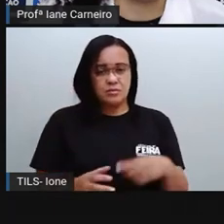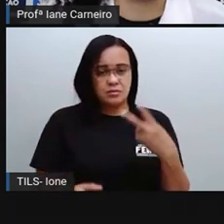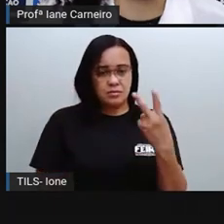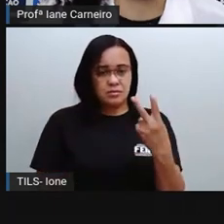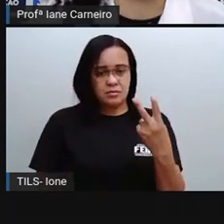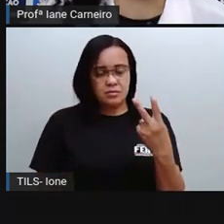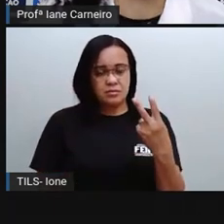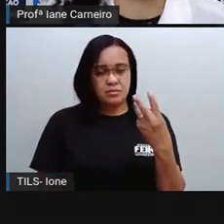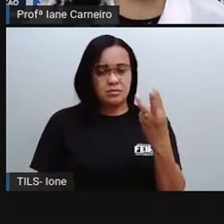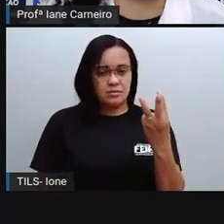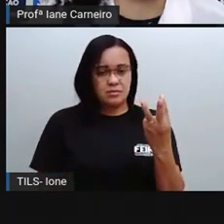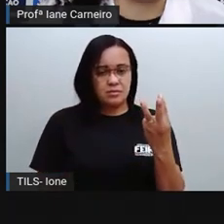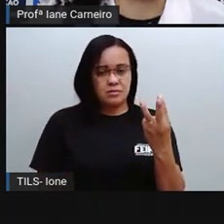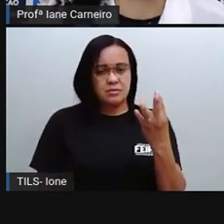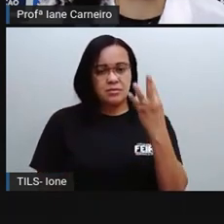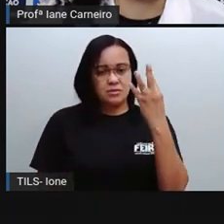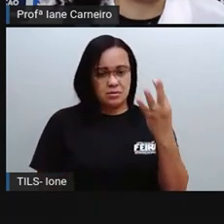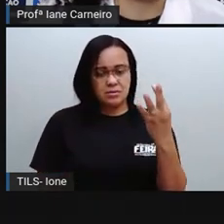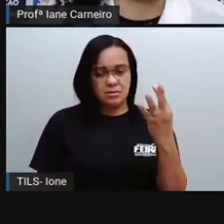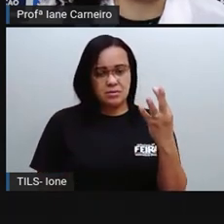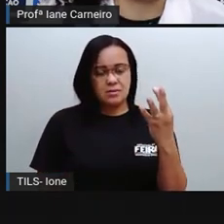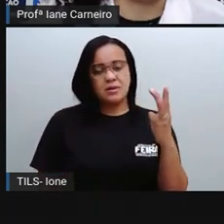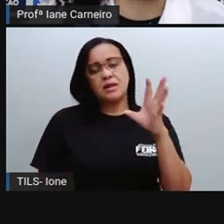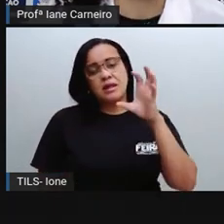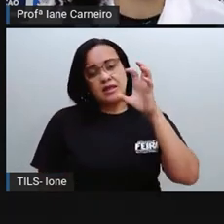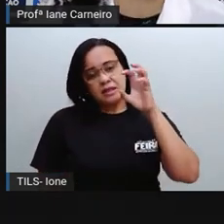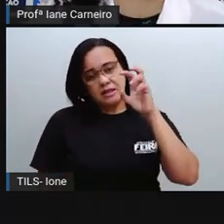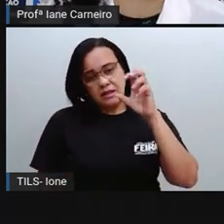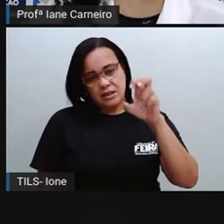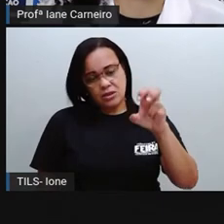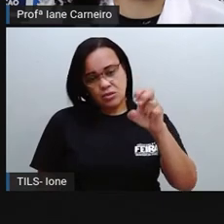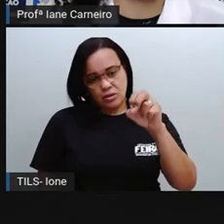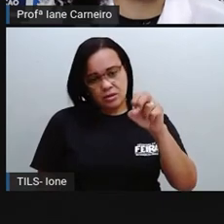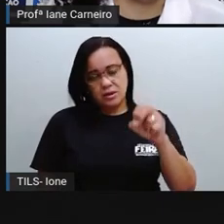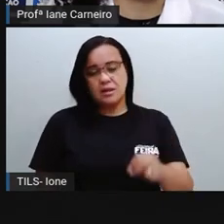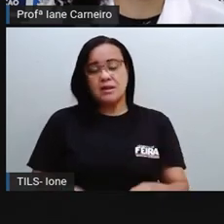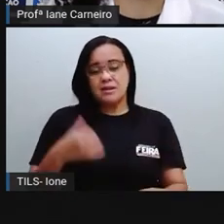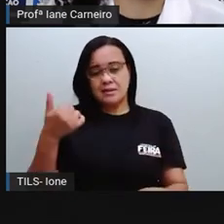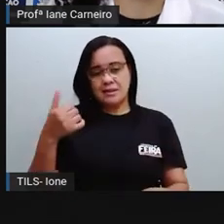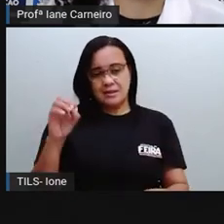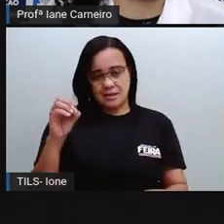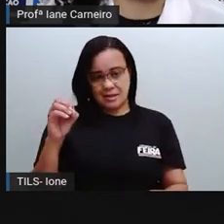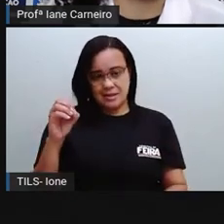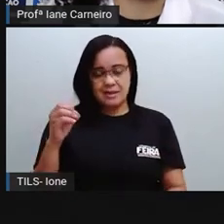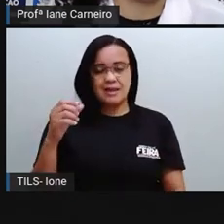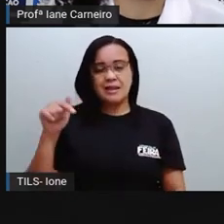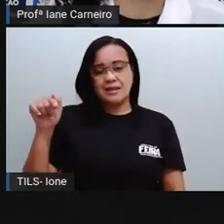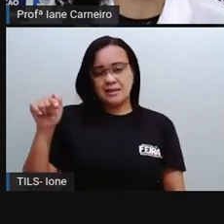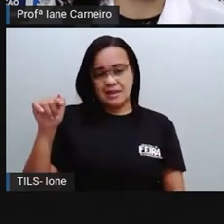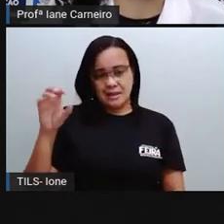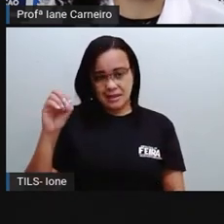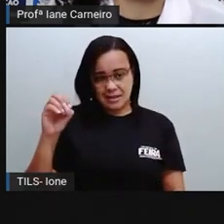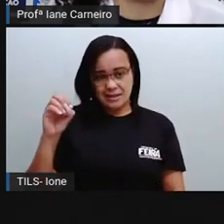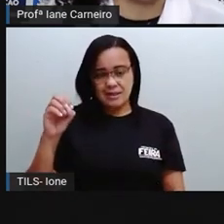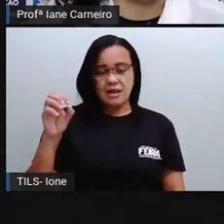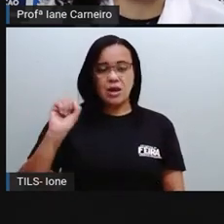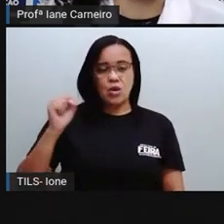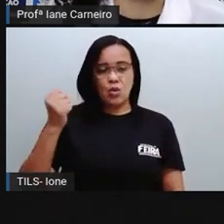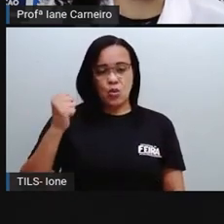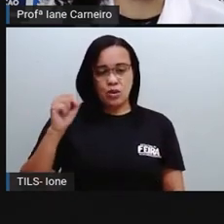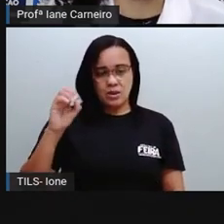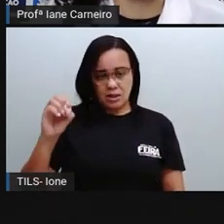20, 30, 40, 50, 60, 70,